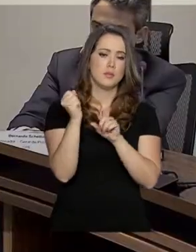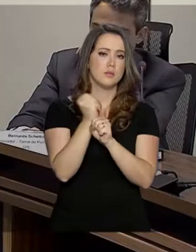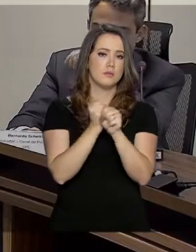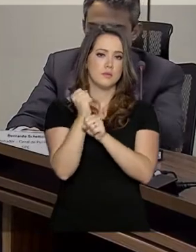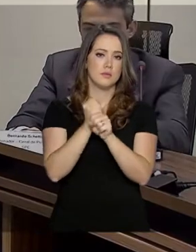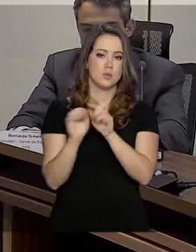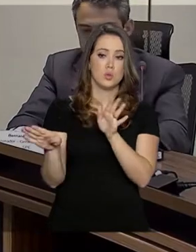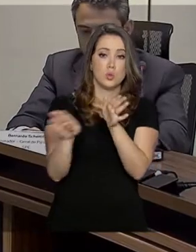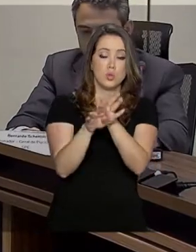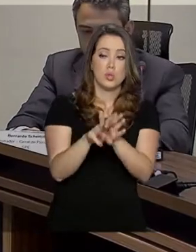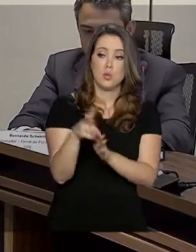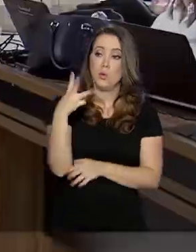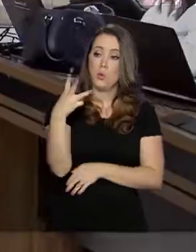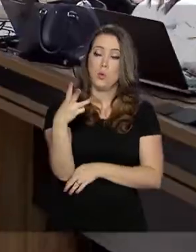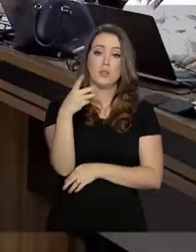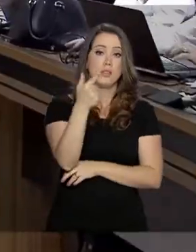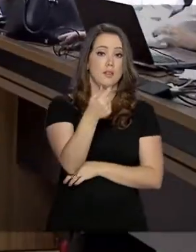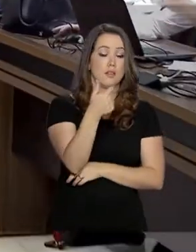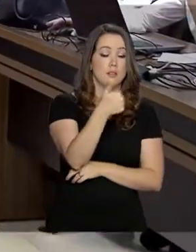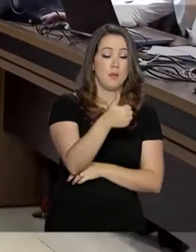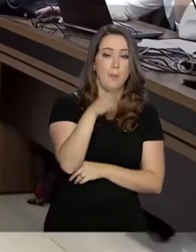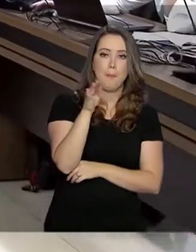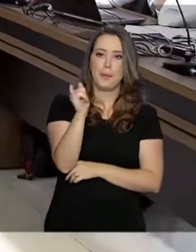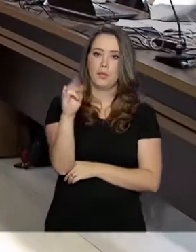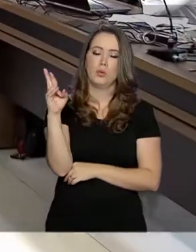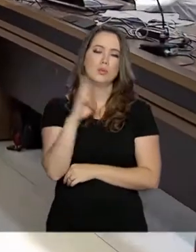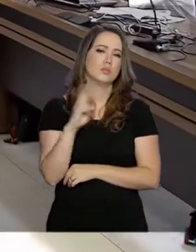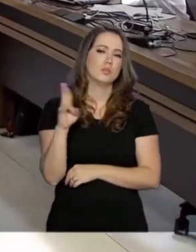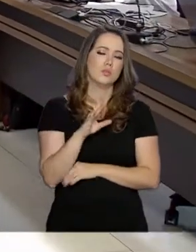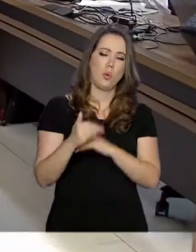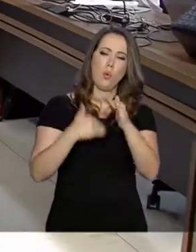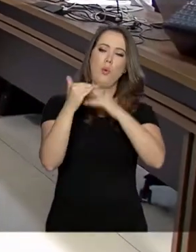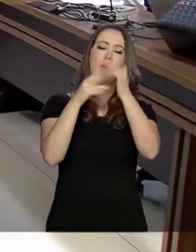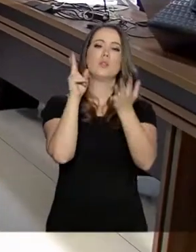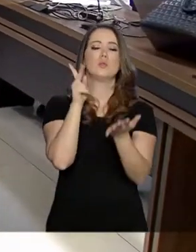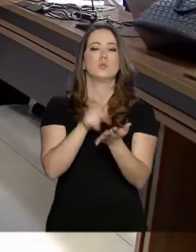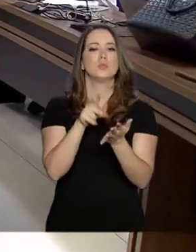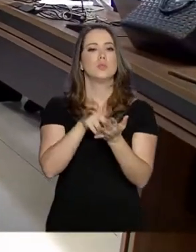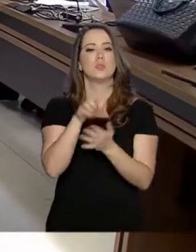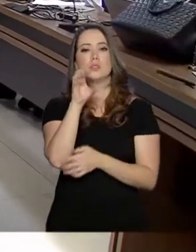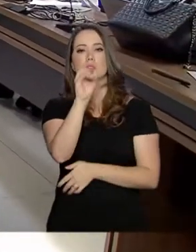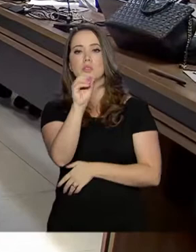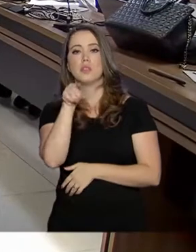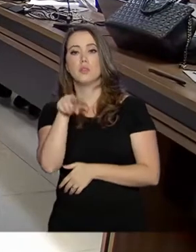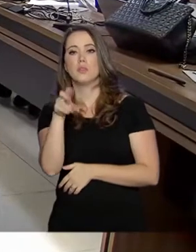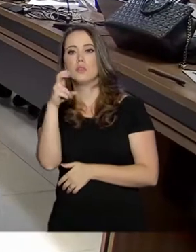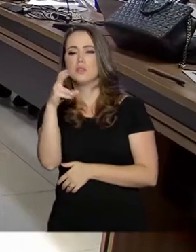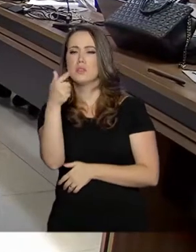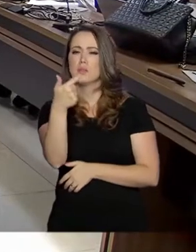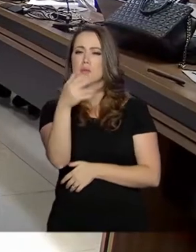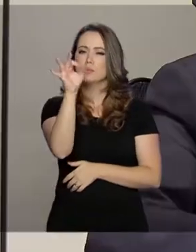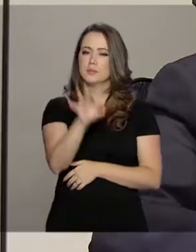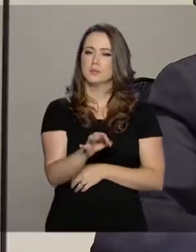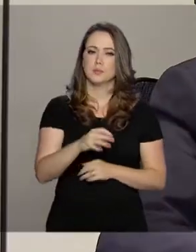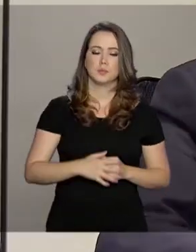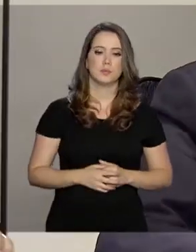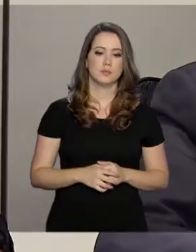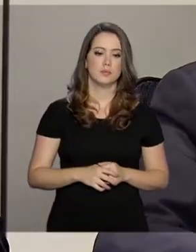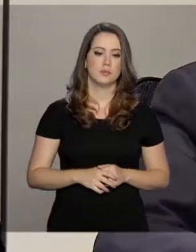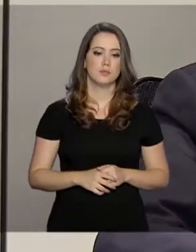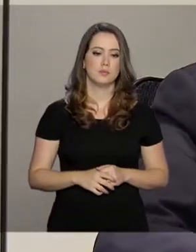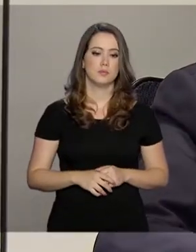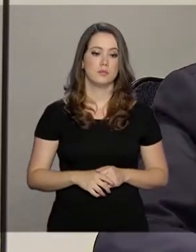chegou a R$ 371 bilhões, com aumento real de 0,52%. As nossas